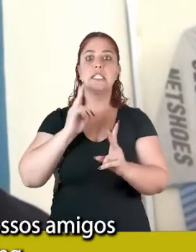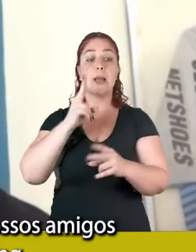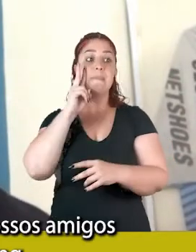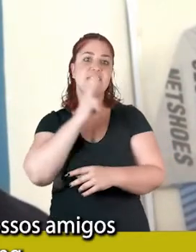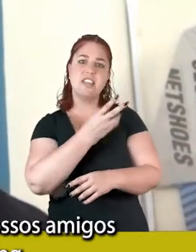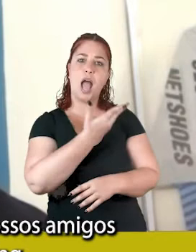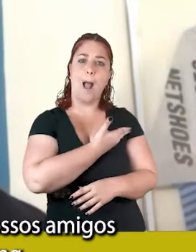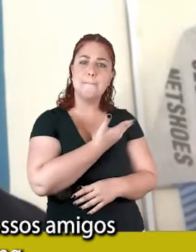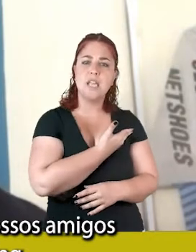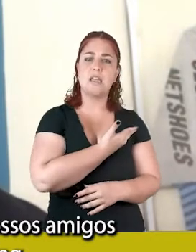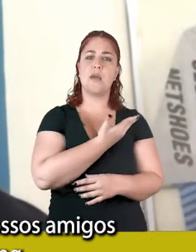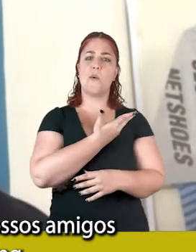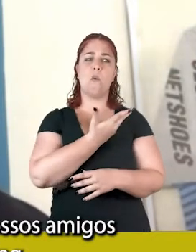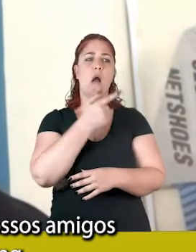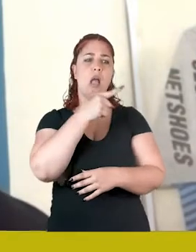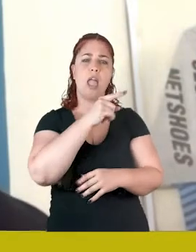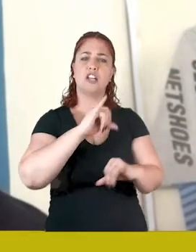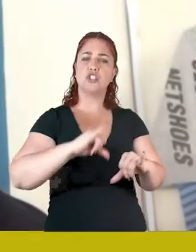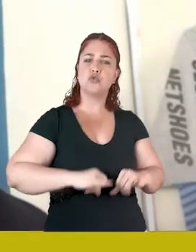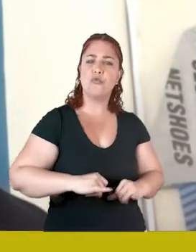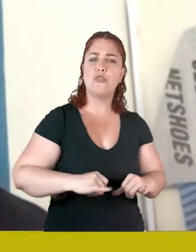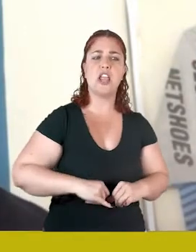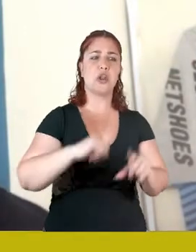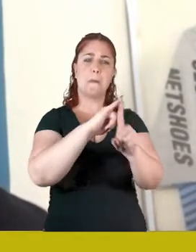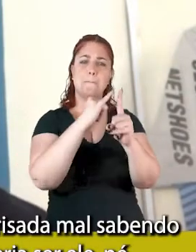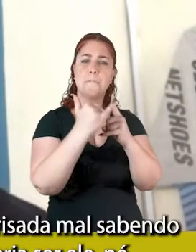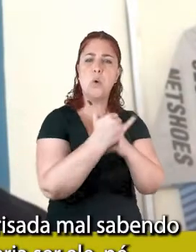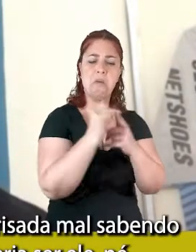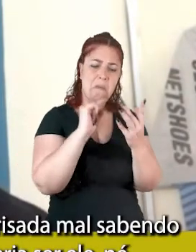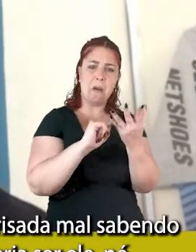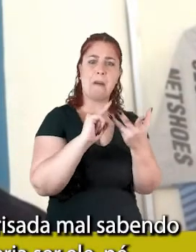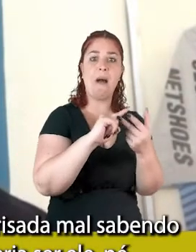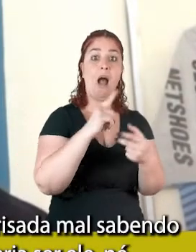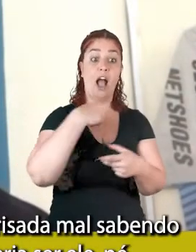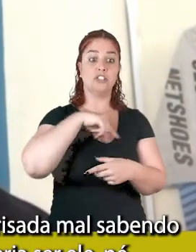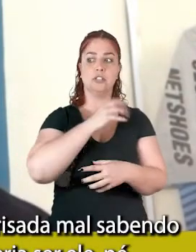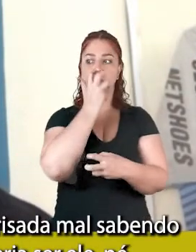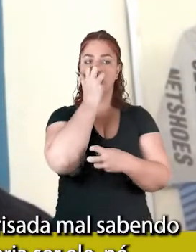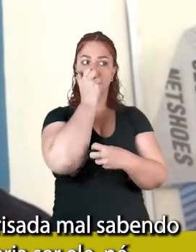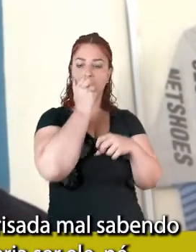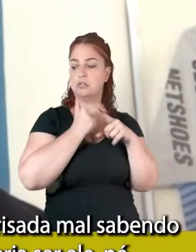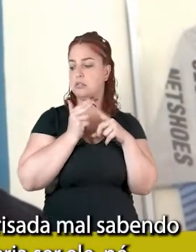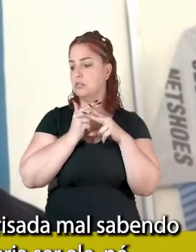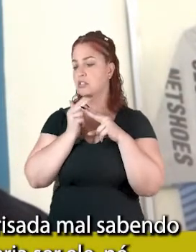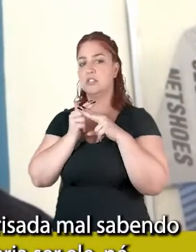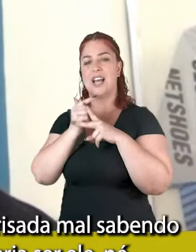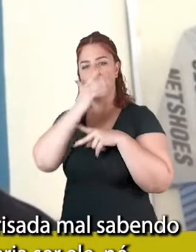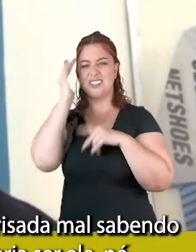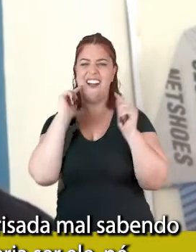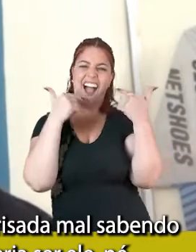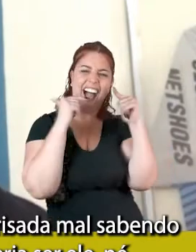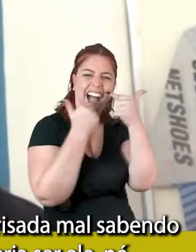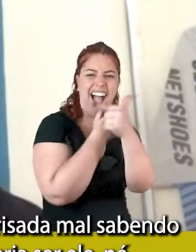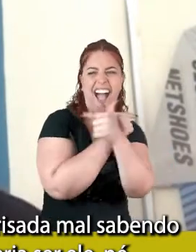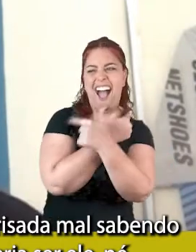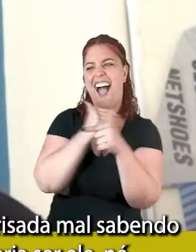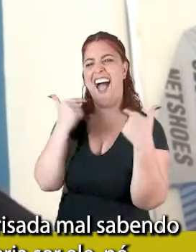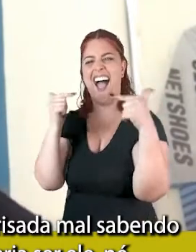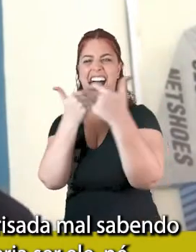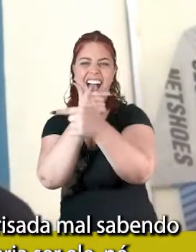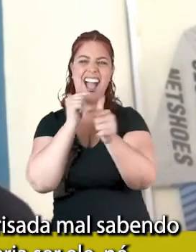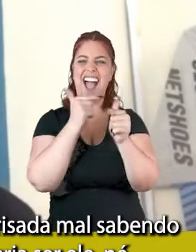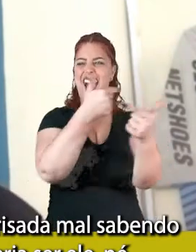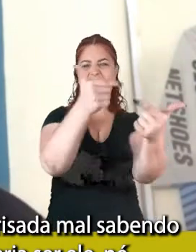os nossos amigos sofrendo bullying e não fazia nada, e muitos dando risada, mal